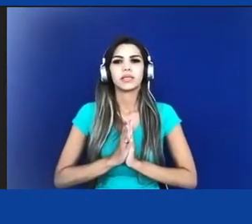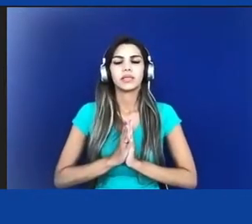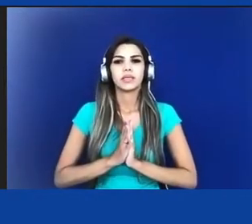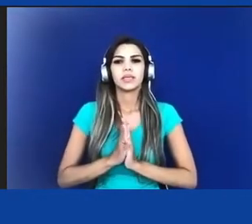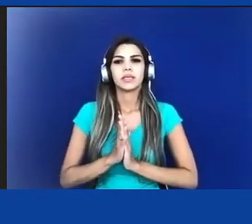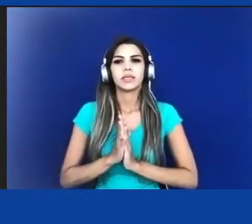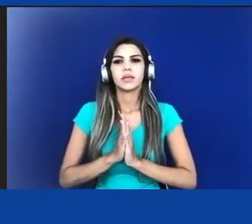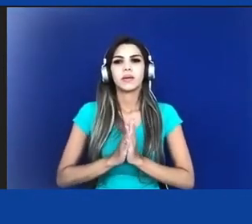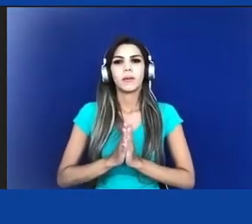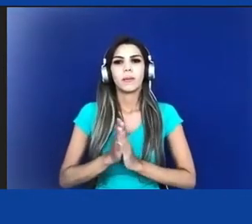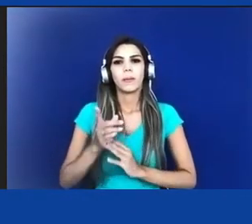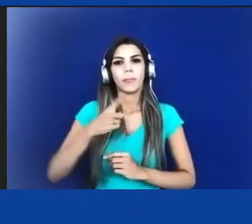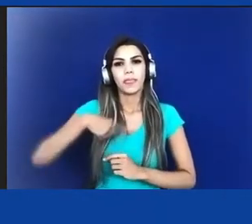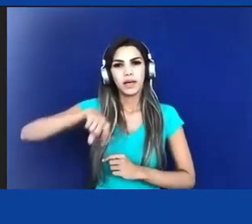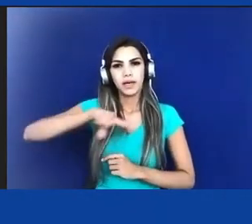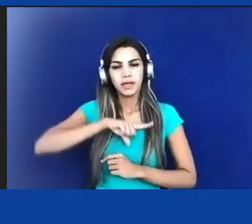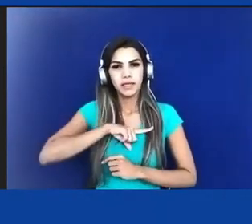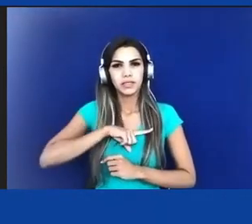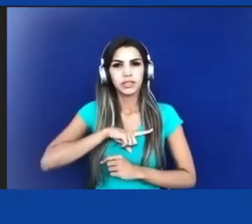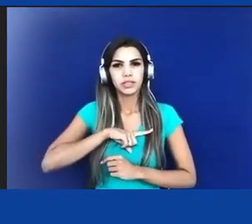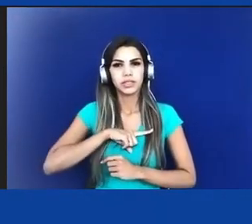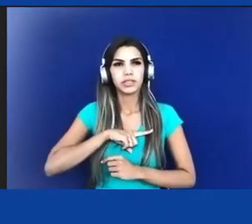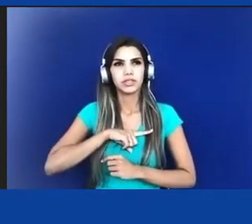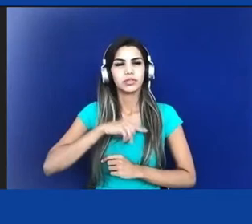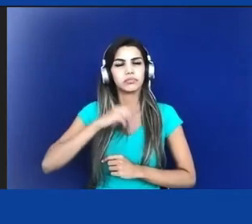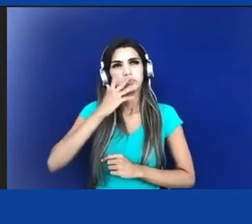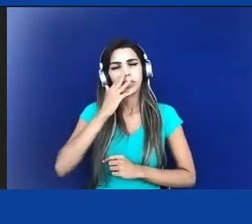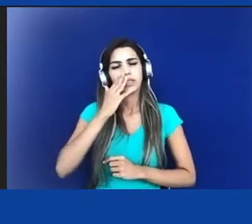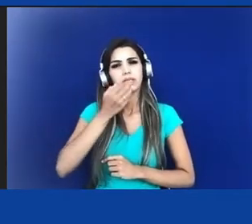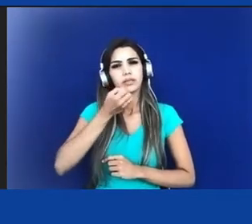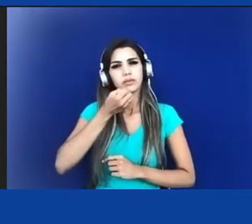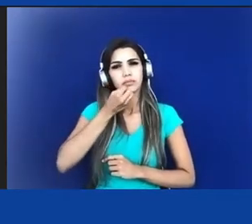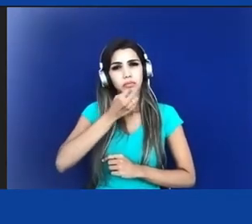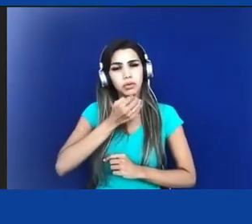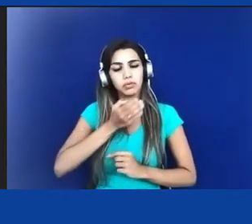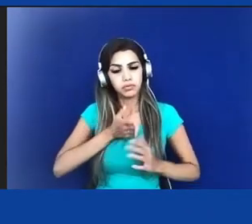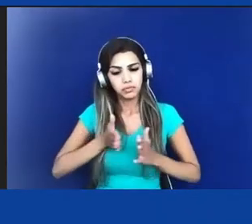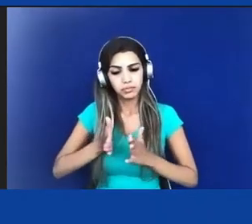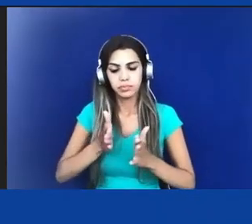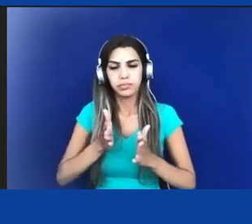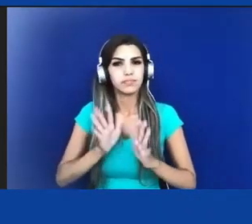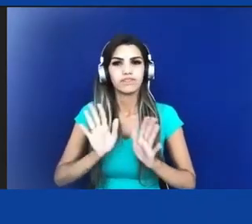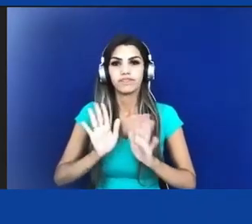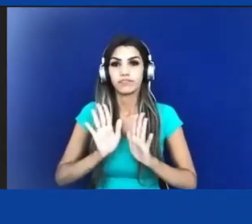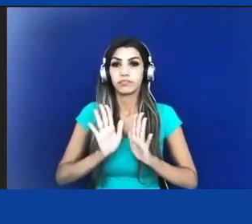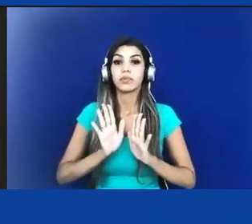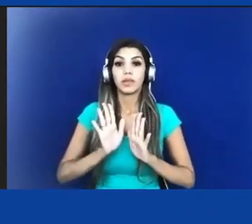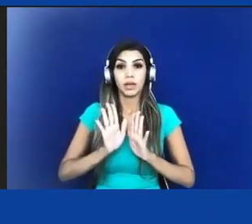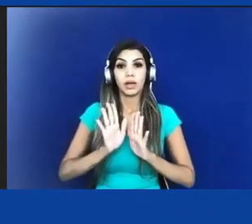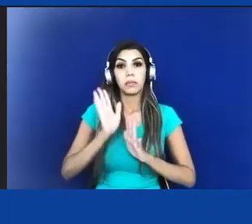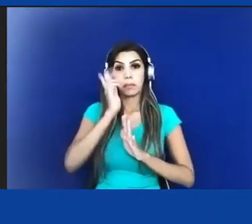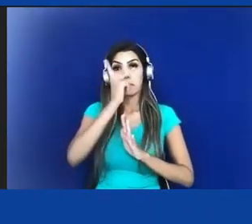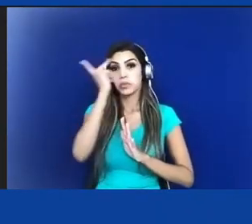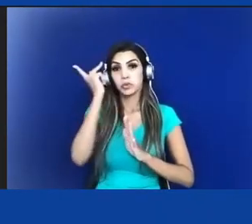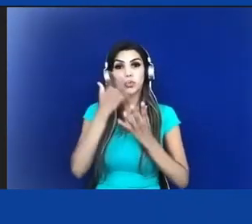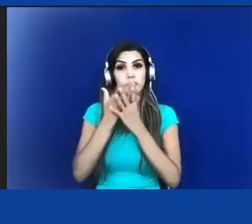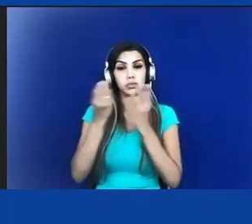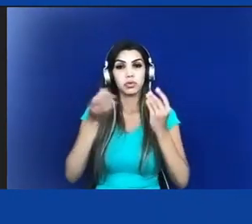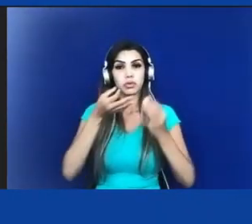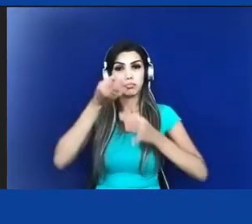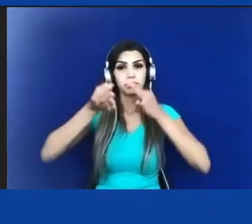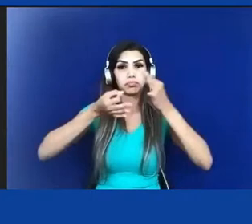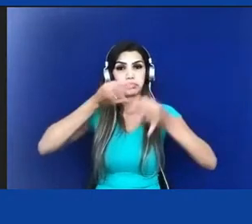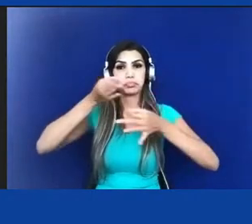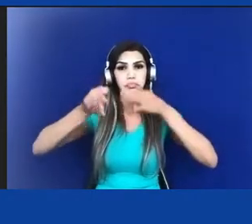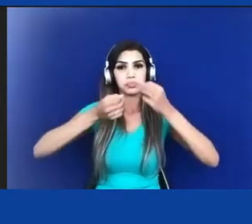estejamos num bom lugar nesse caminho. Não, a antropologia tem sido objeto de críticas e com razão. Então, só para trazer de